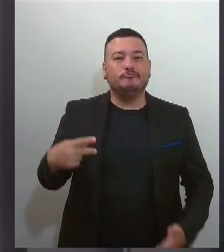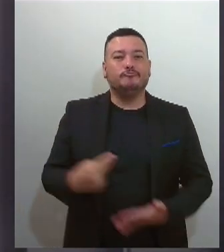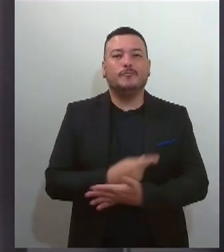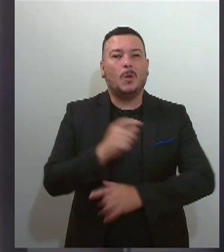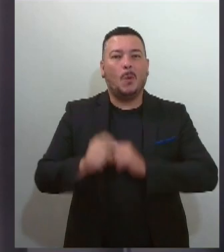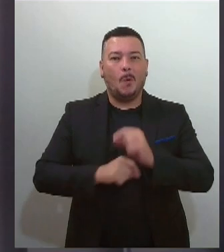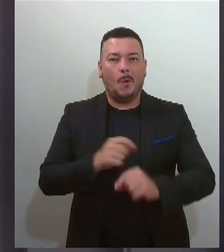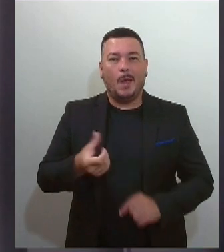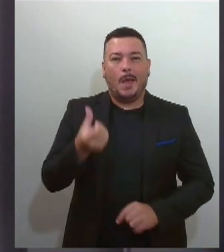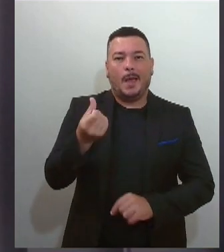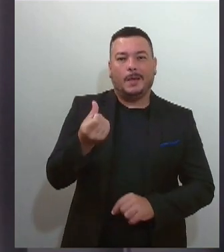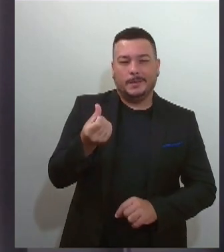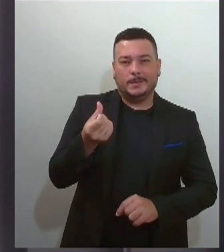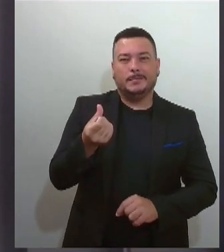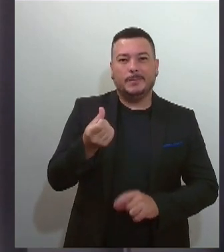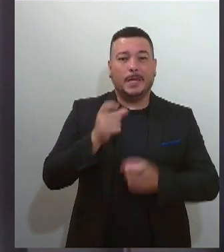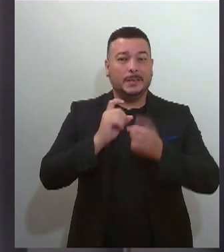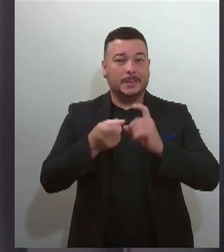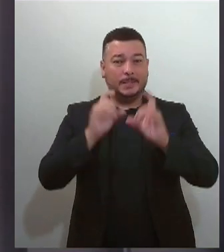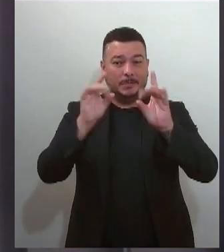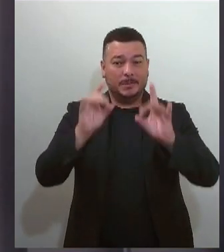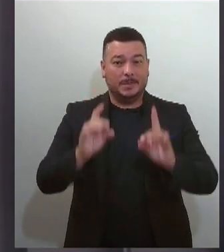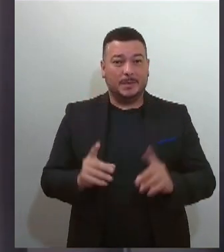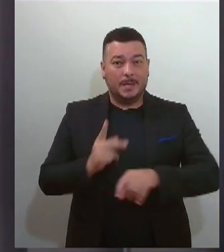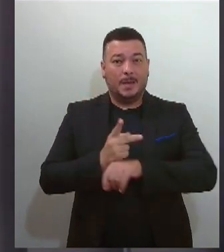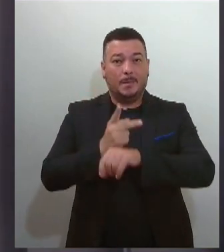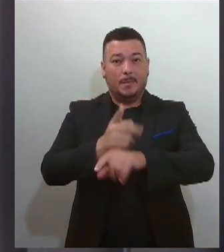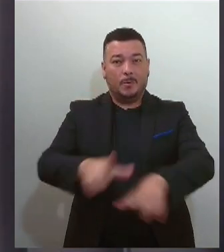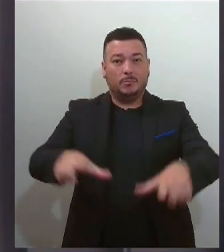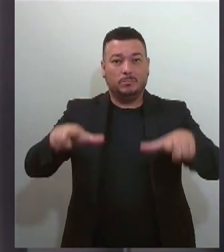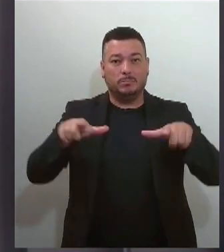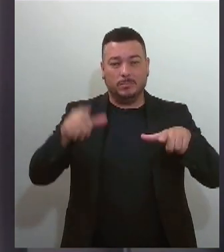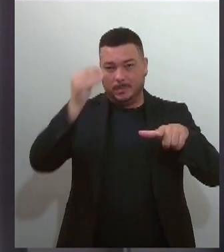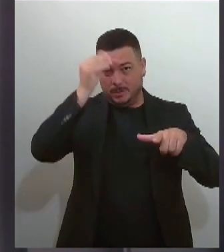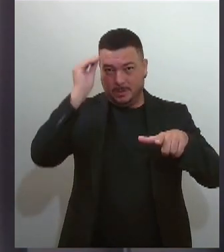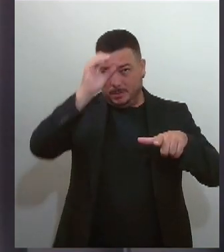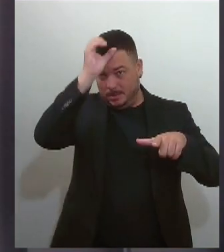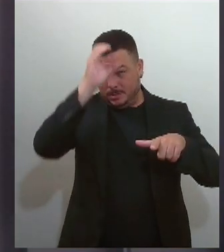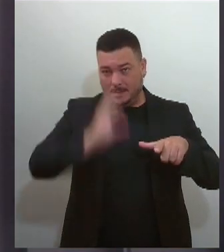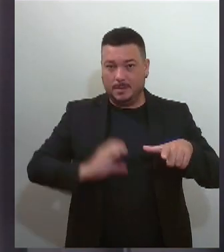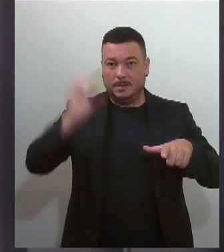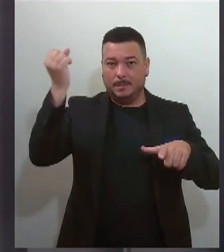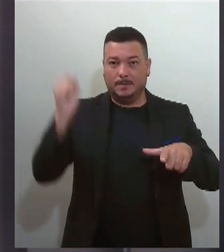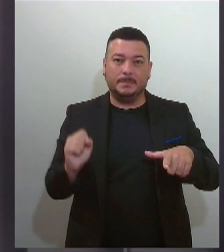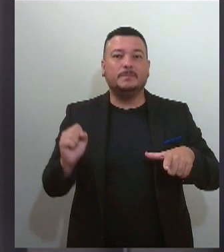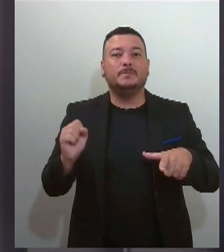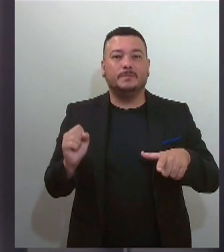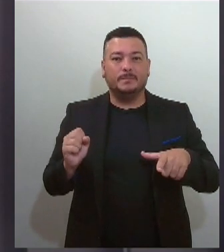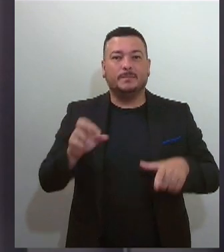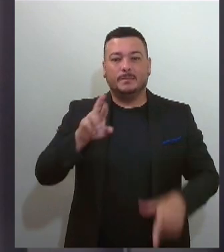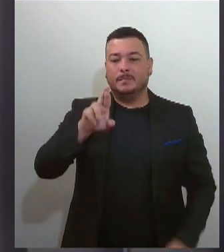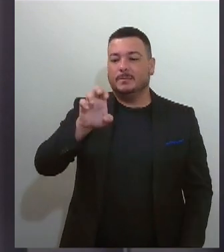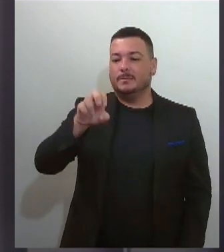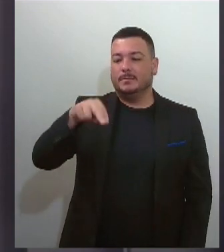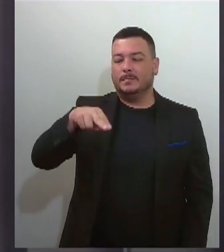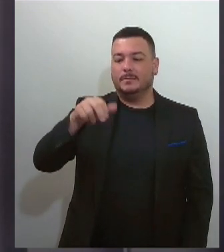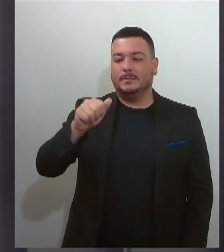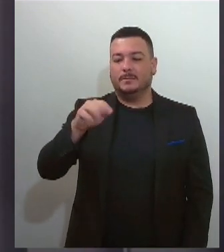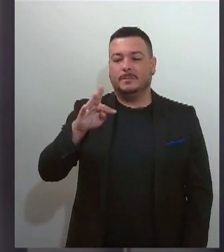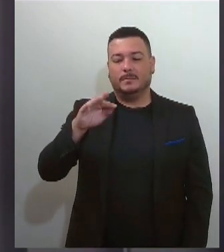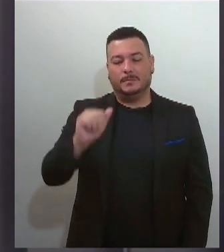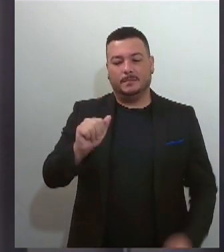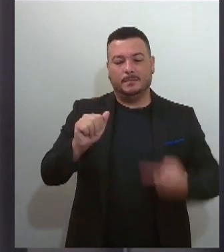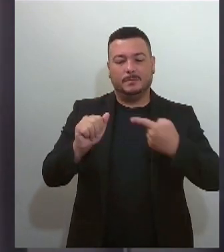uma sessão especial para a entrega do título de cidadania sergipana a Renata Mascarenhas Freitas Jaragão. A